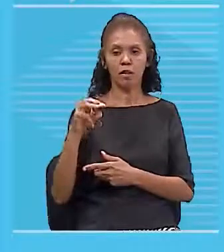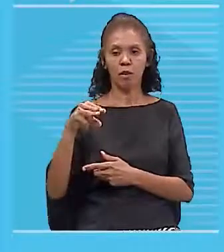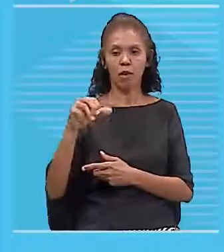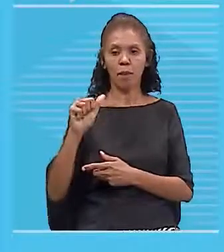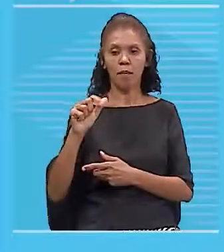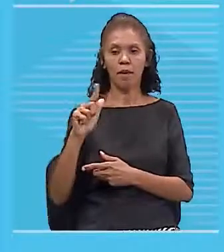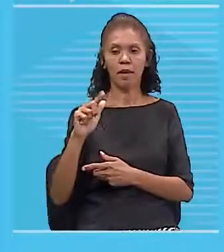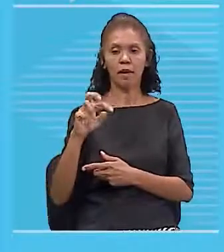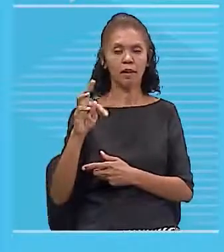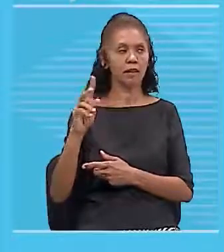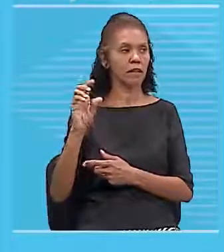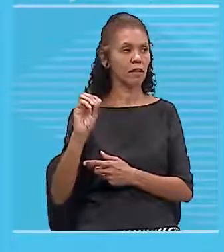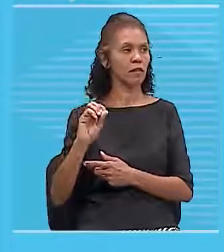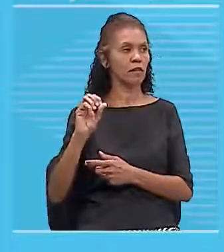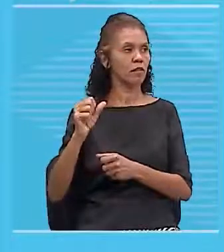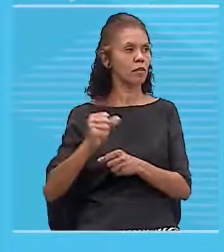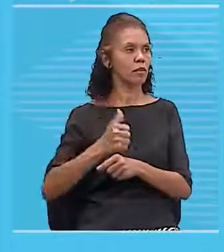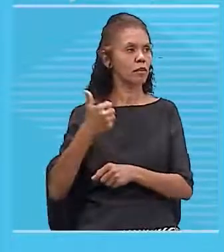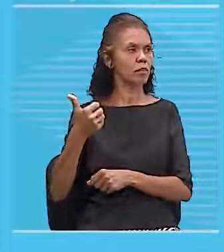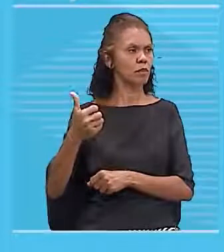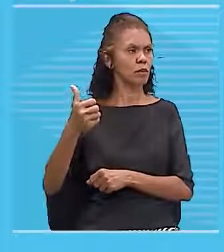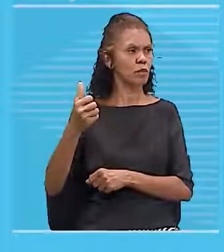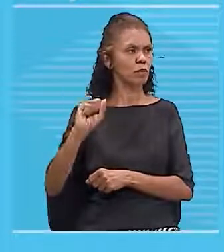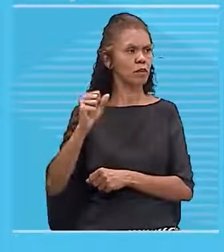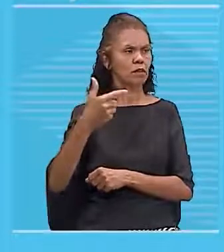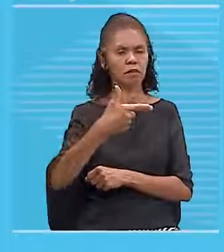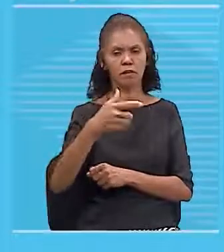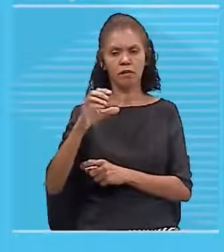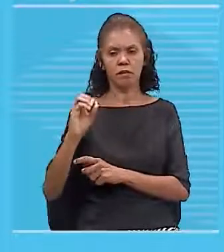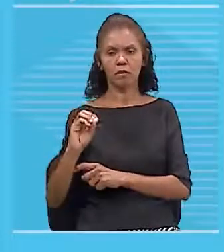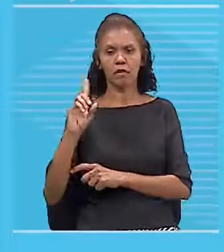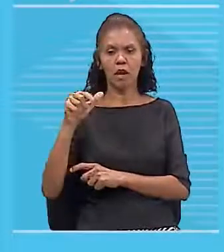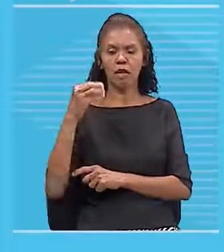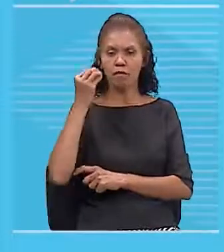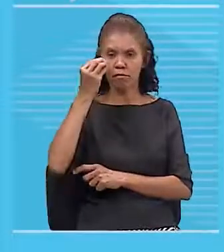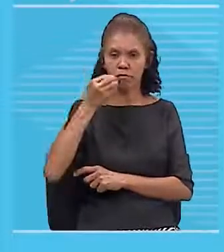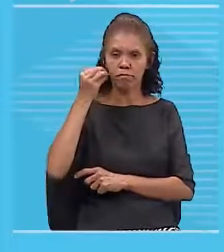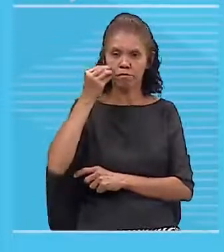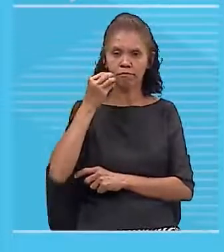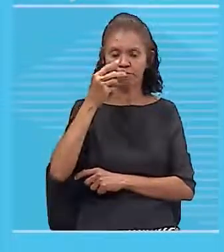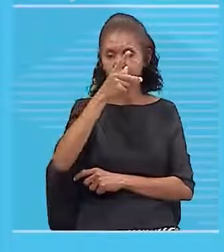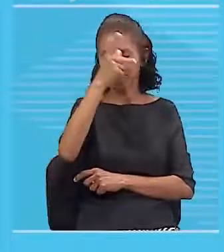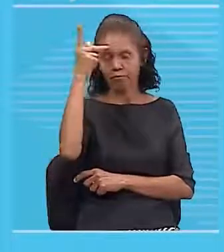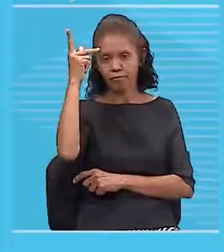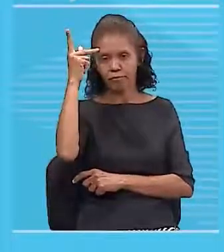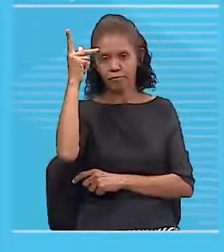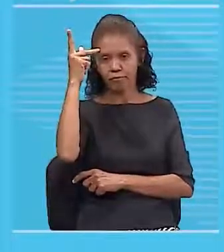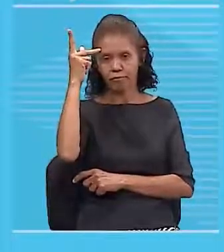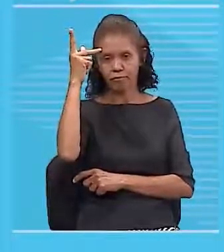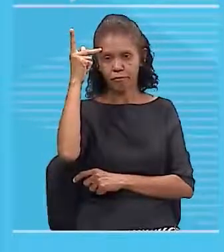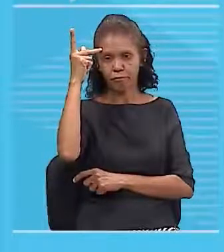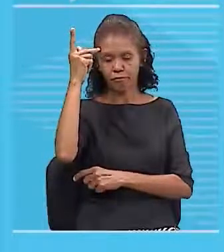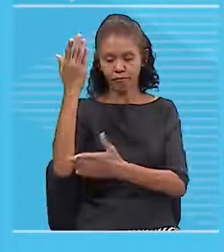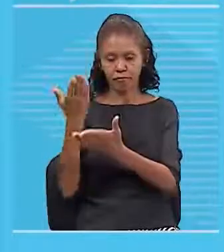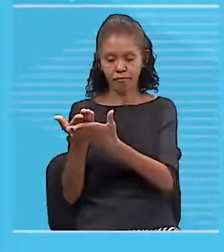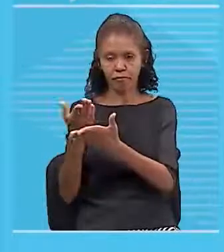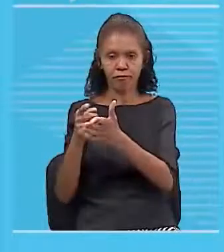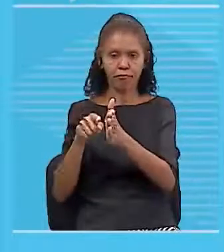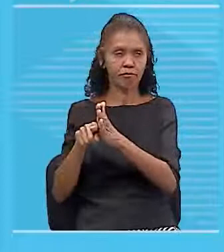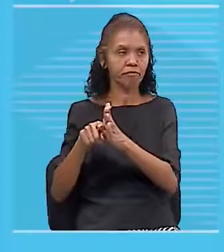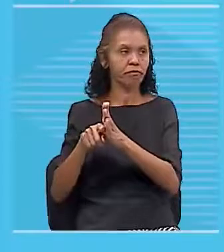1820, no experimento em que um físico chamado Oersted,